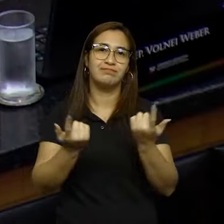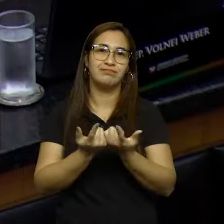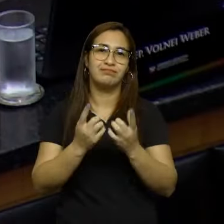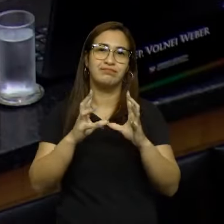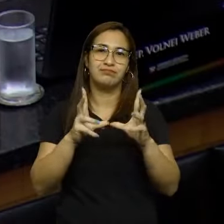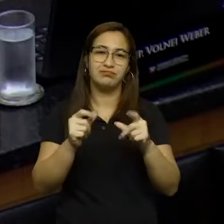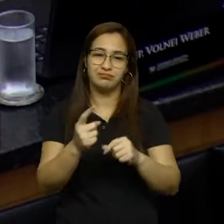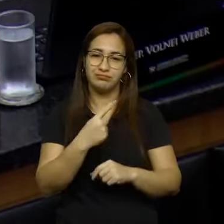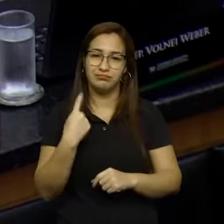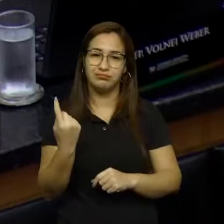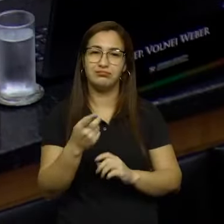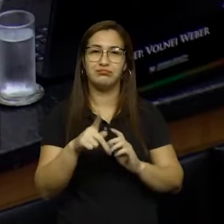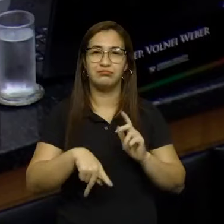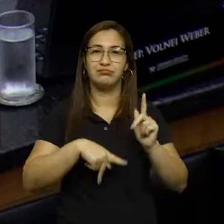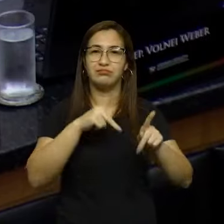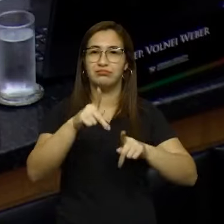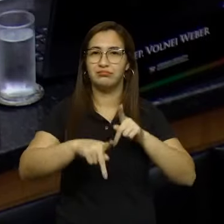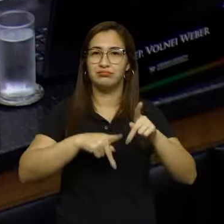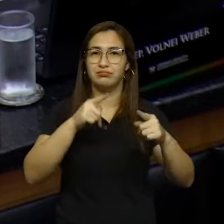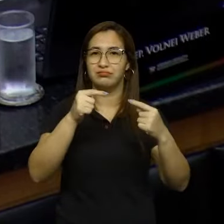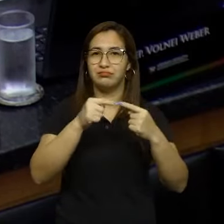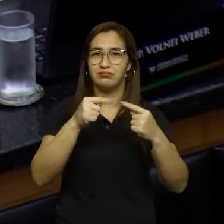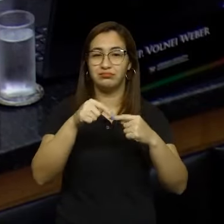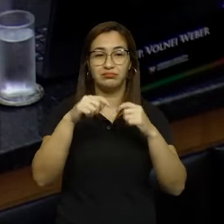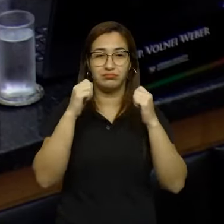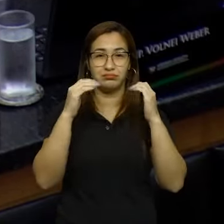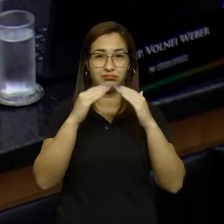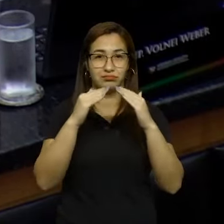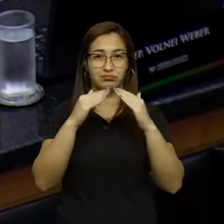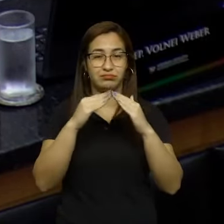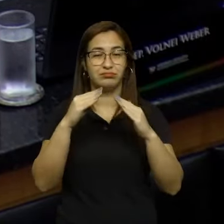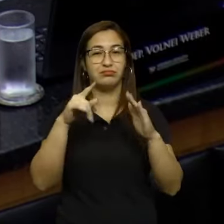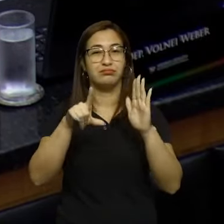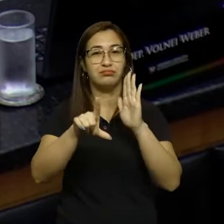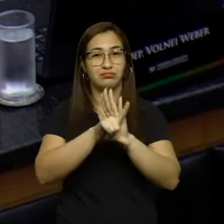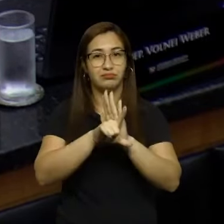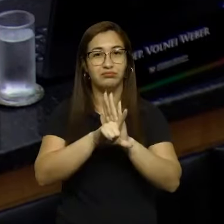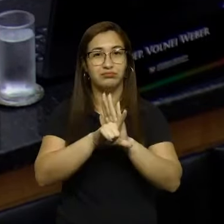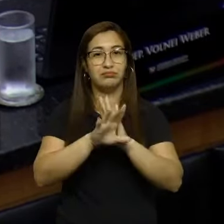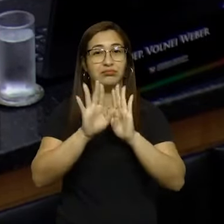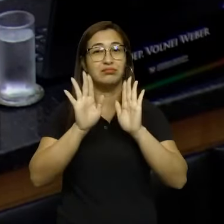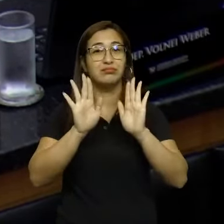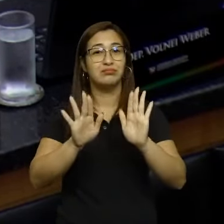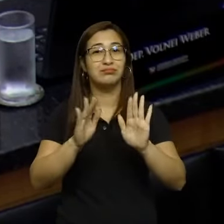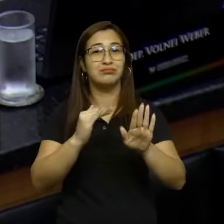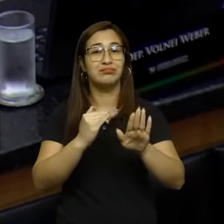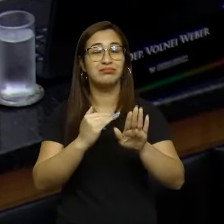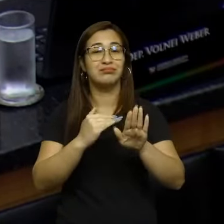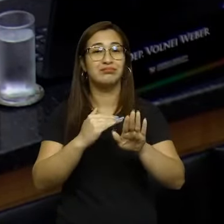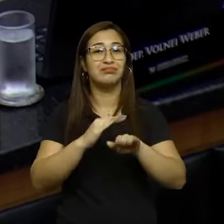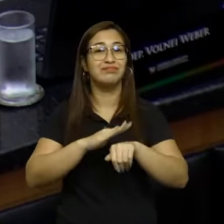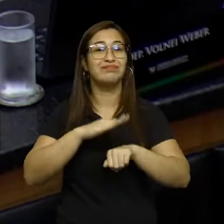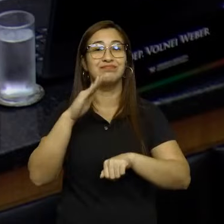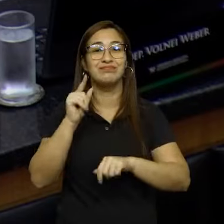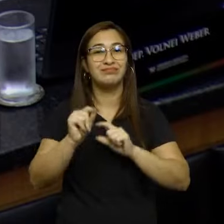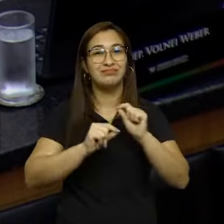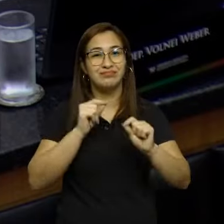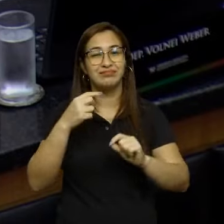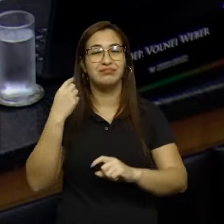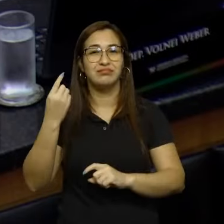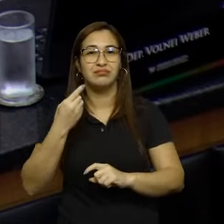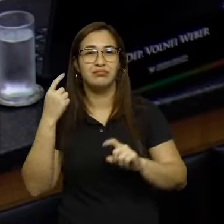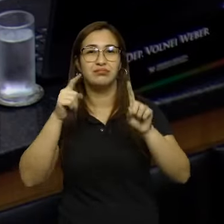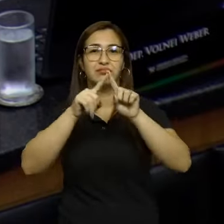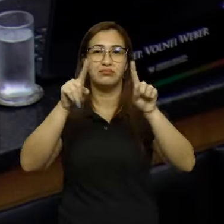nós, é do povo catarinense, é uma casa de leis, mas, acima de tudo, é uma casa de deputados, de servidores,